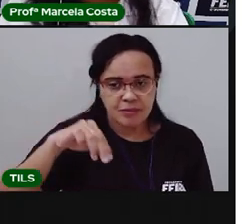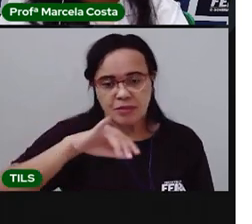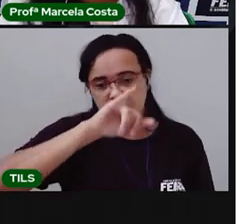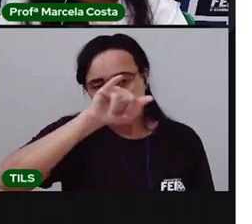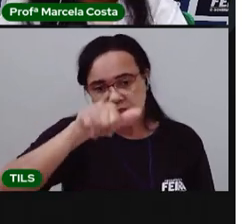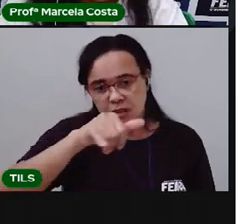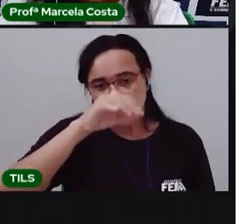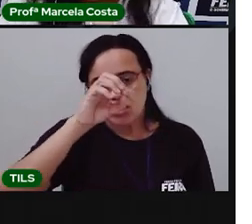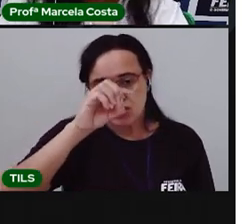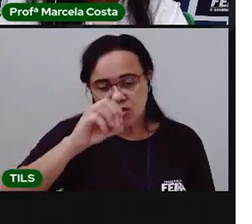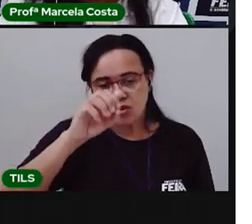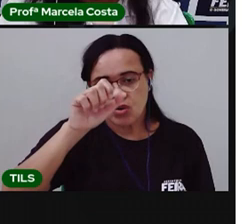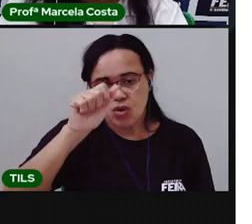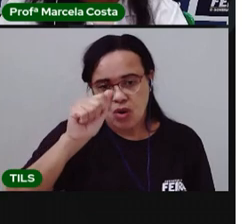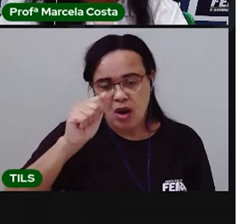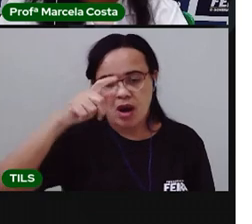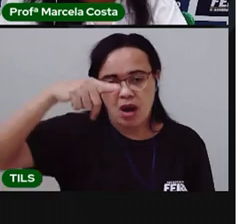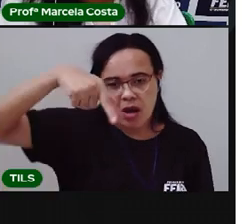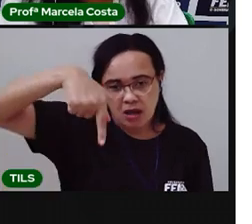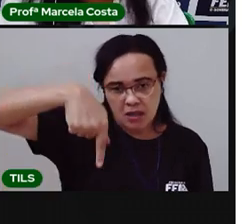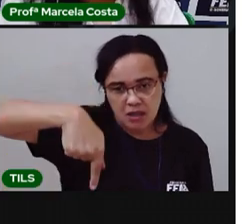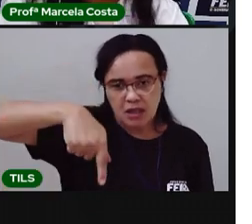já. Não vai precisar escrever o M.